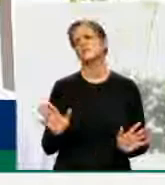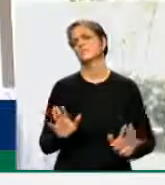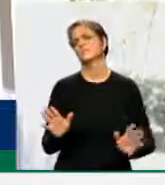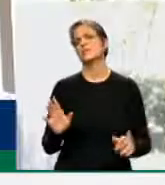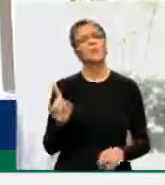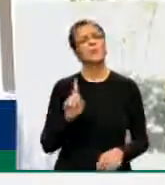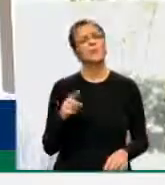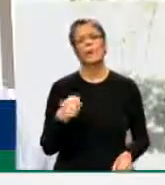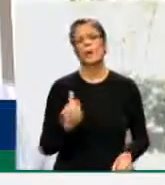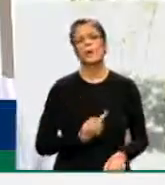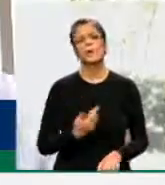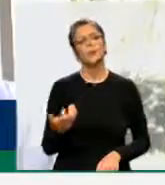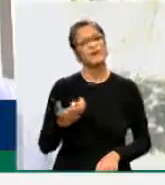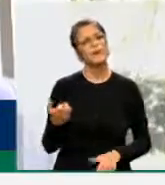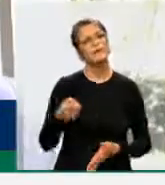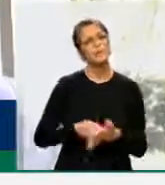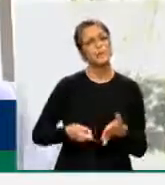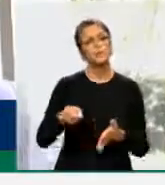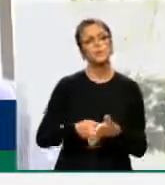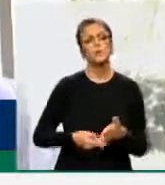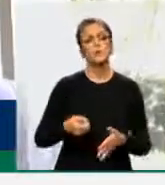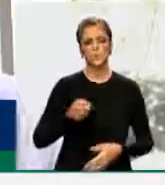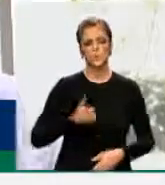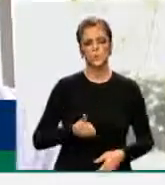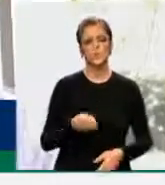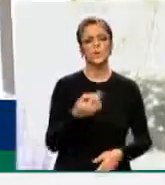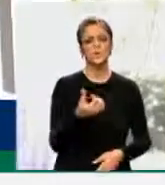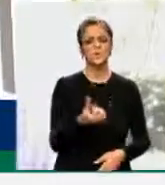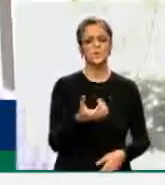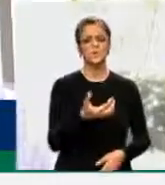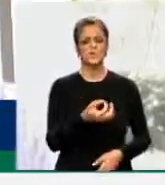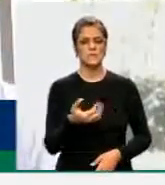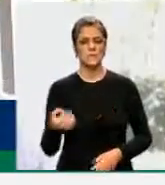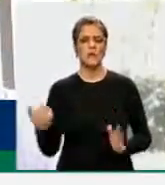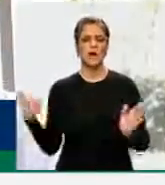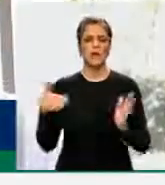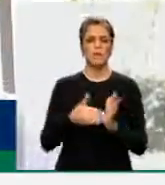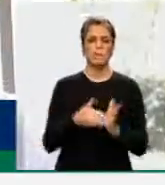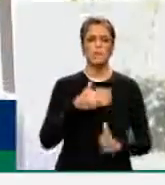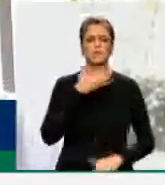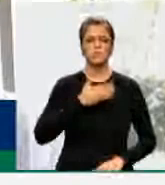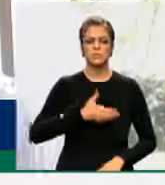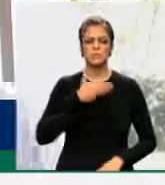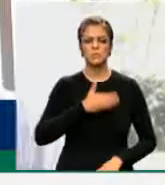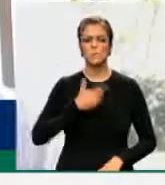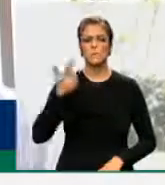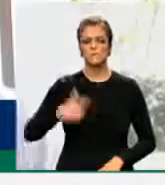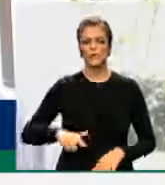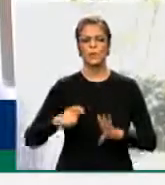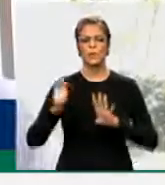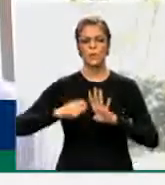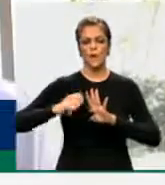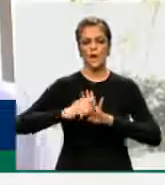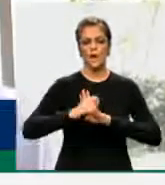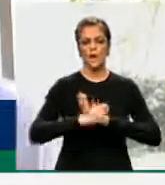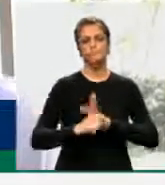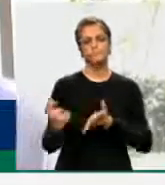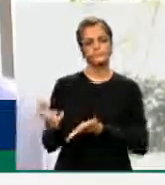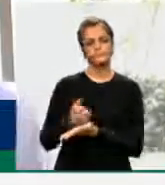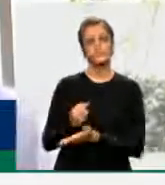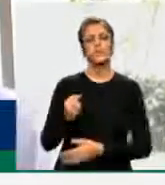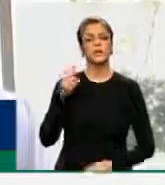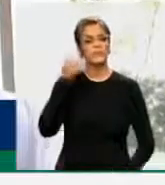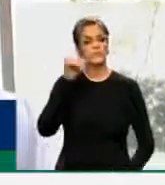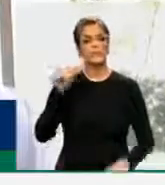o valor para 600 e garantir as quatro parcelas até dezembro para que o Brasil seja menos